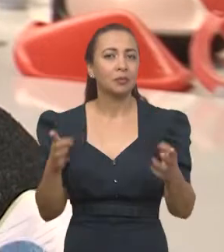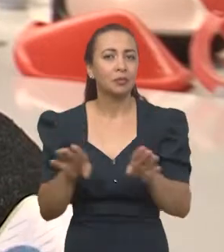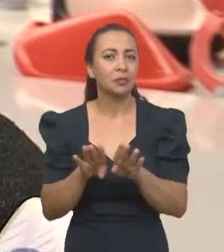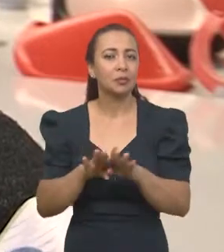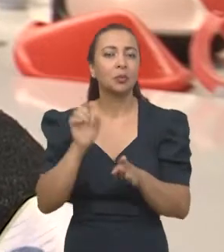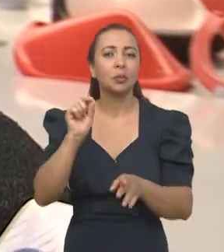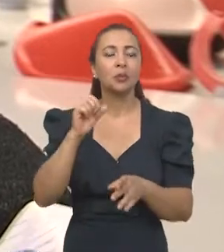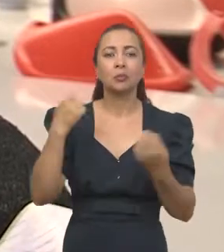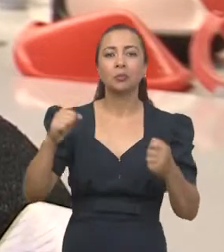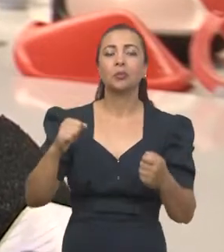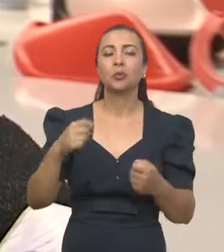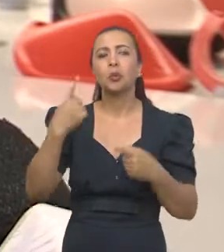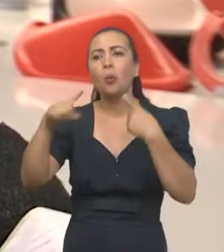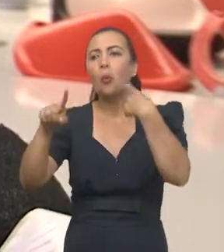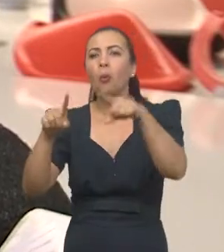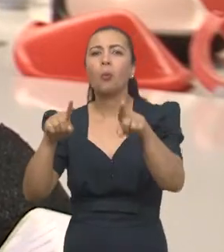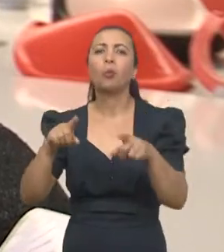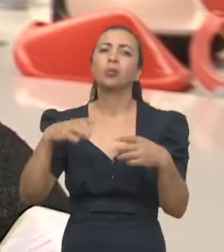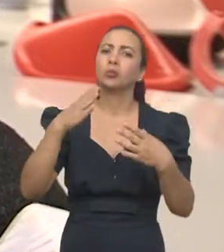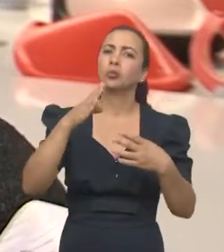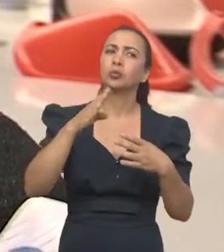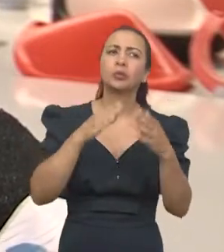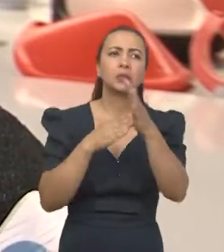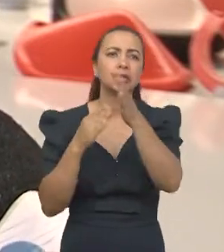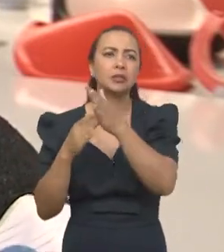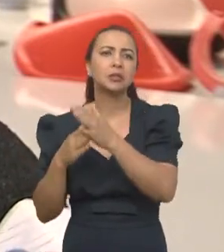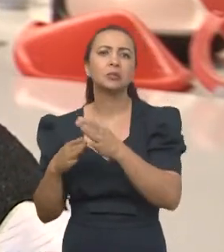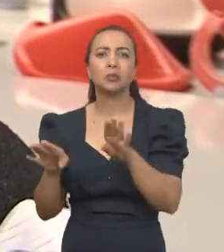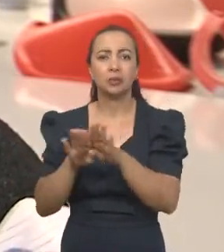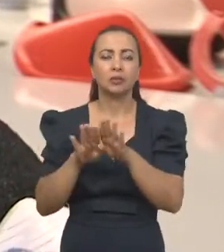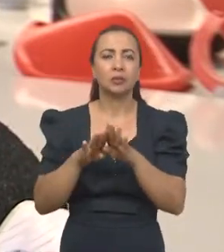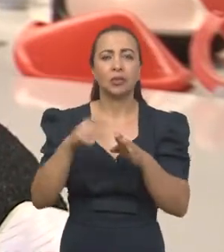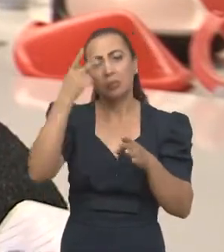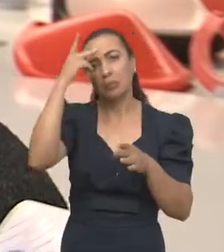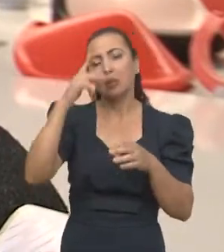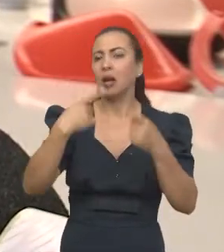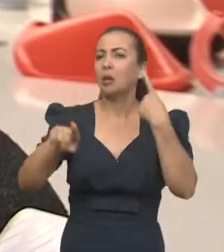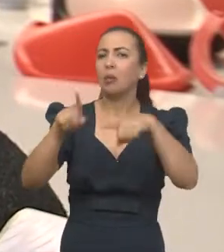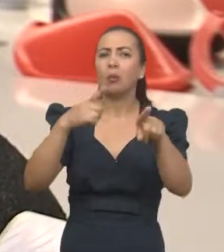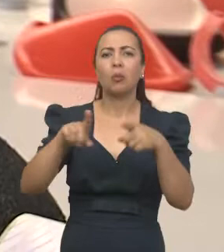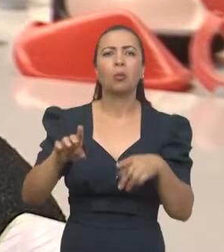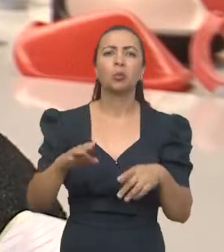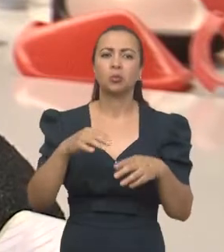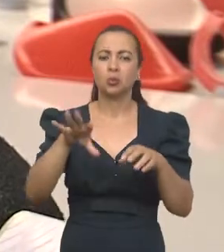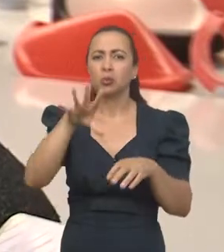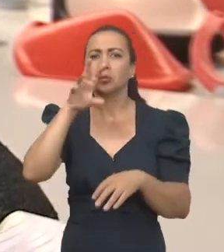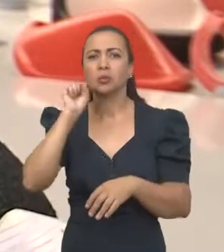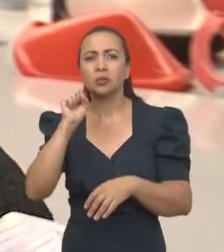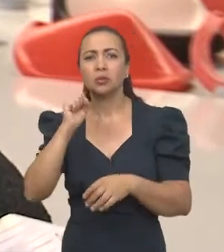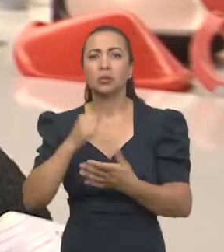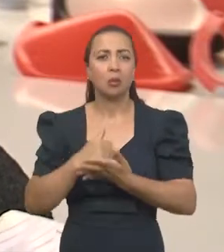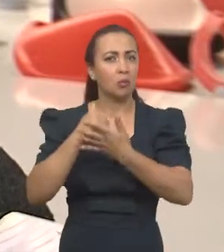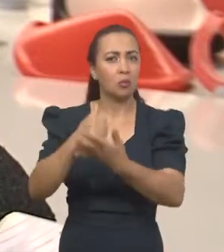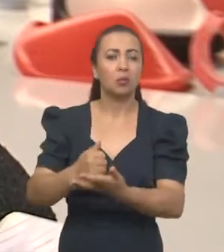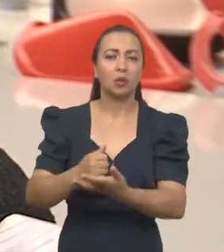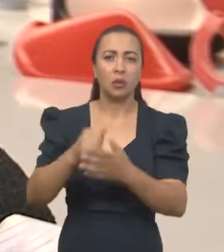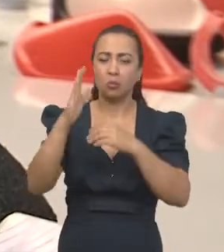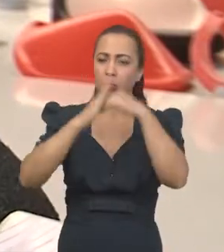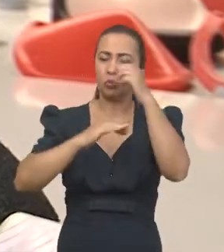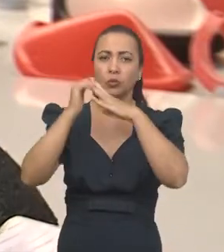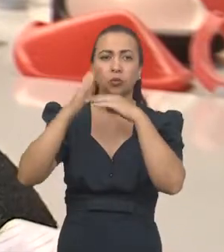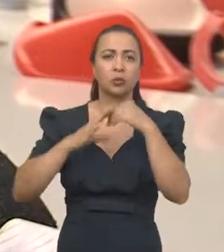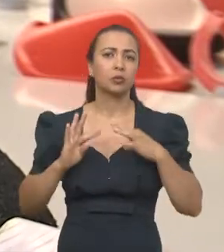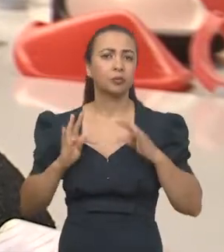o que ele pode ser para outros momentos, inclusive para outros tipos de doença respiratória, de auxiliar ao mesmo profissional